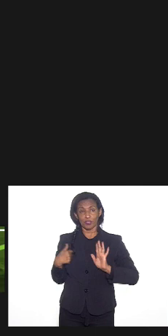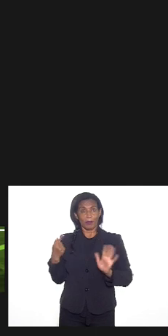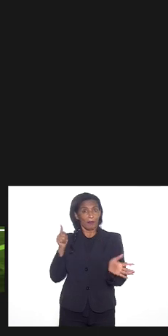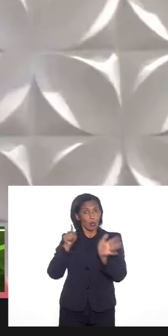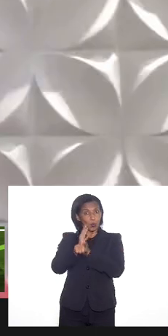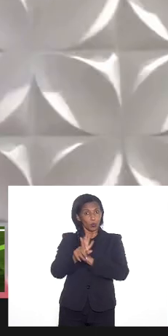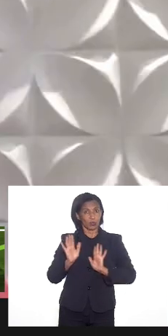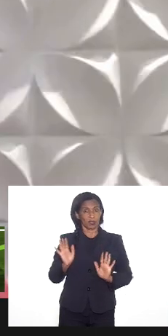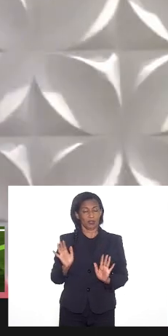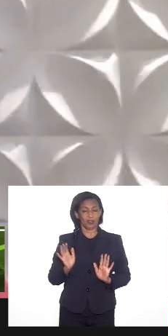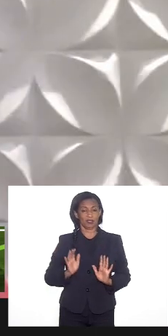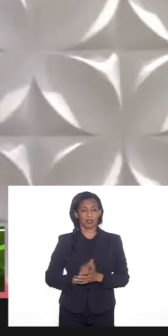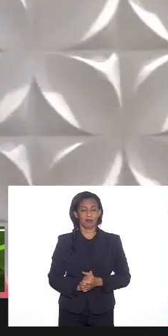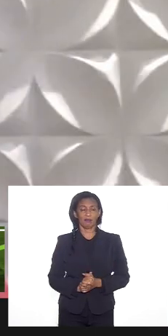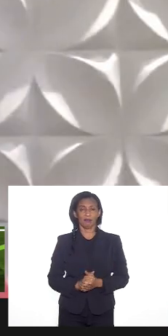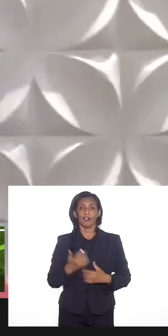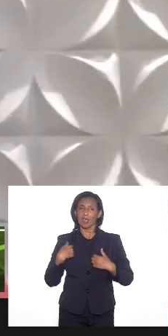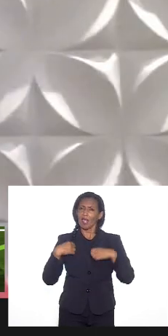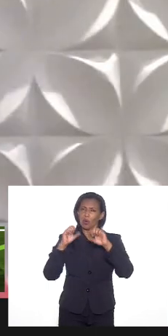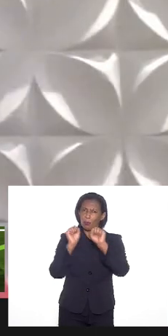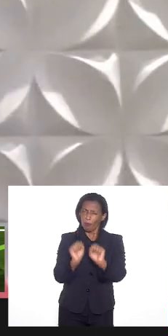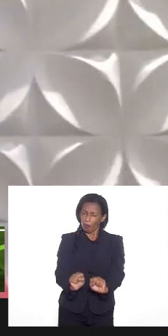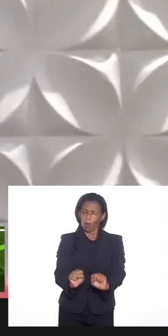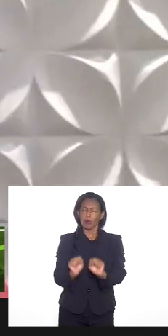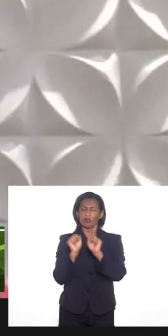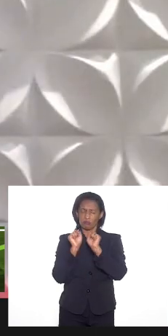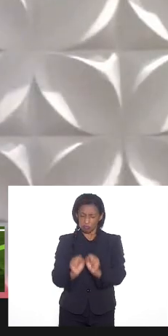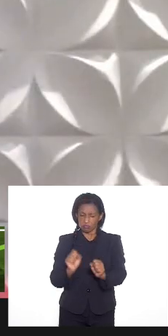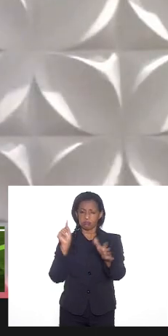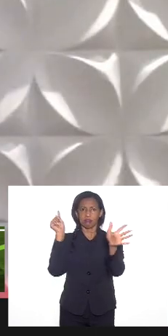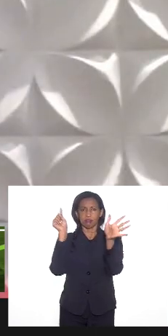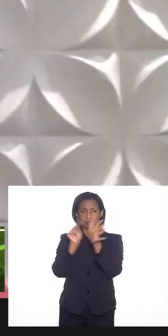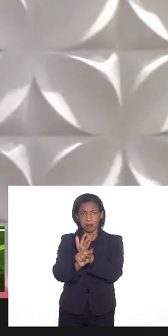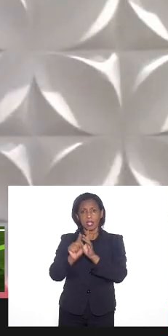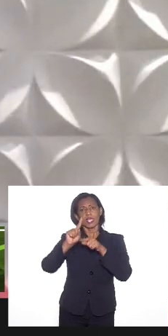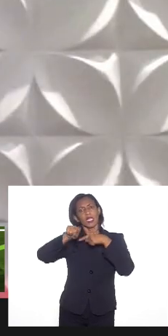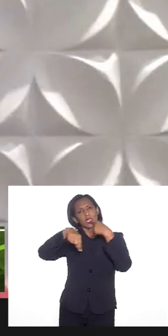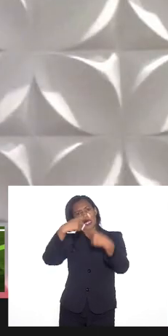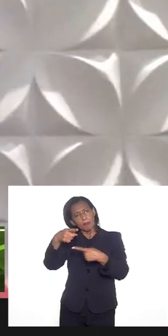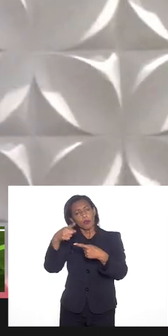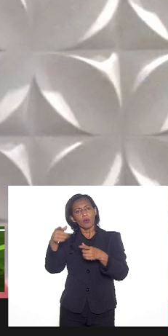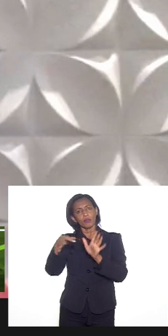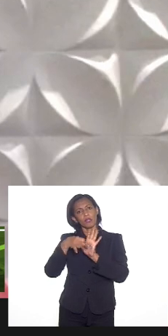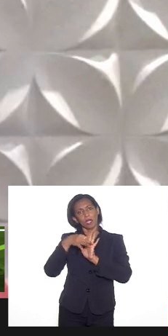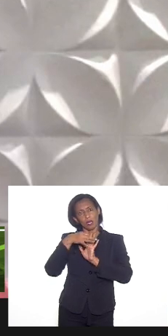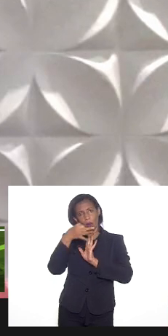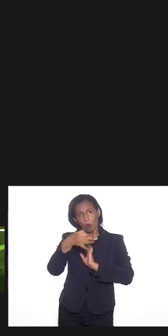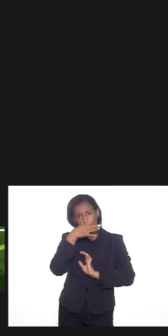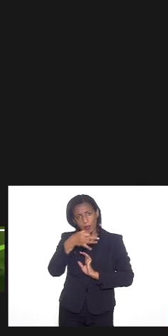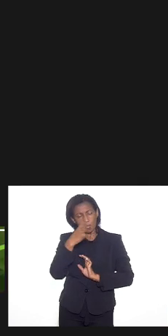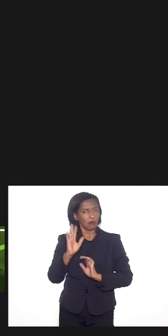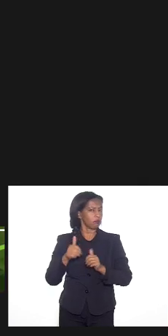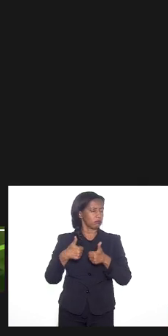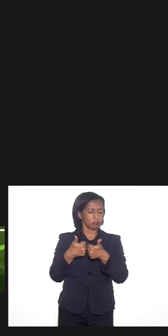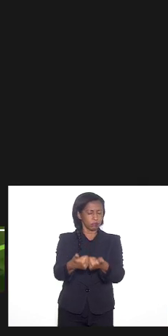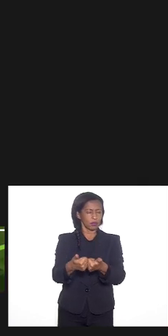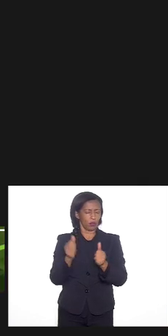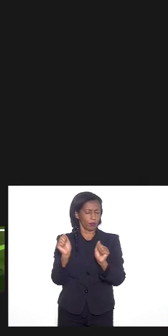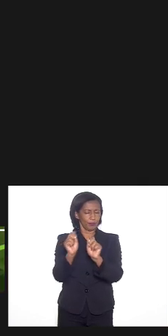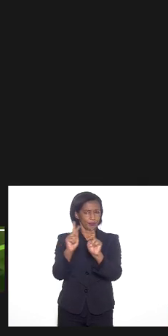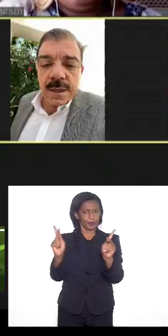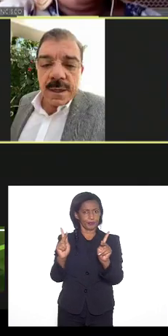não não pode responder em seguida você faz a sua consideração ok ok